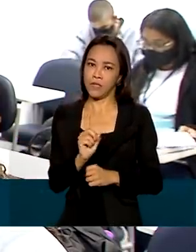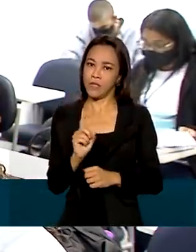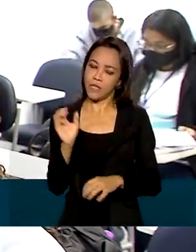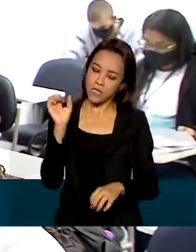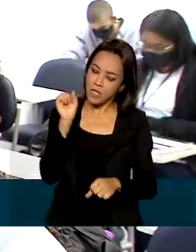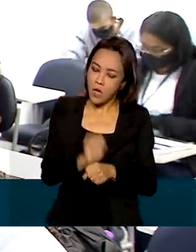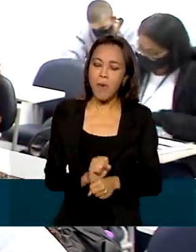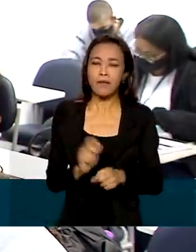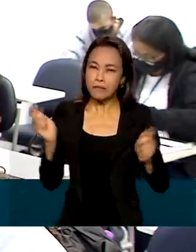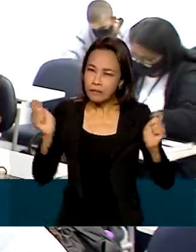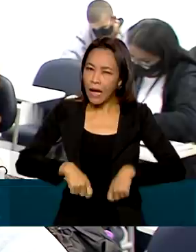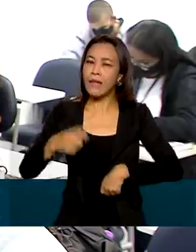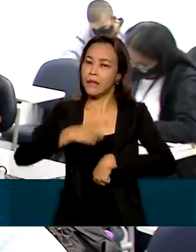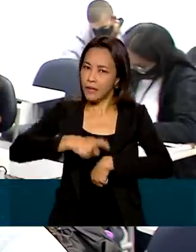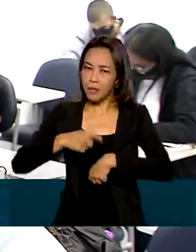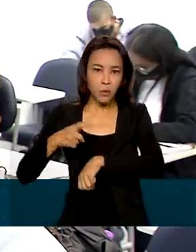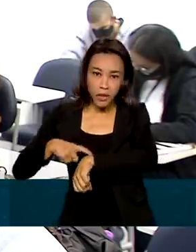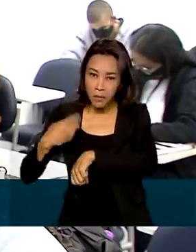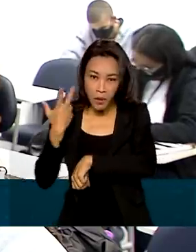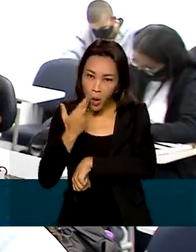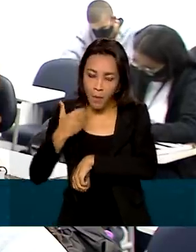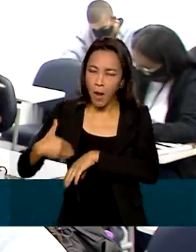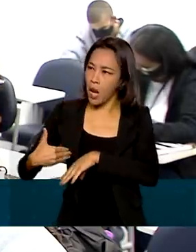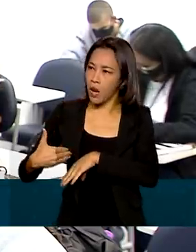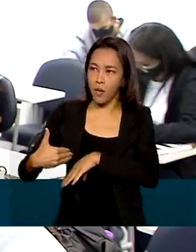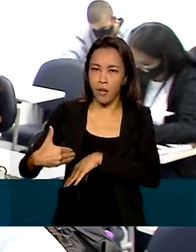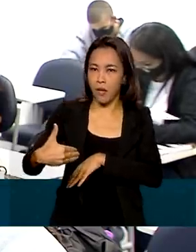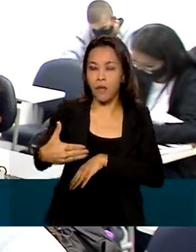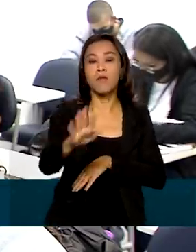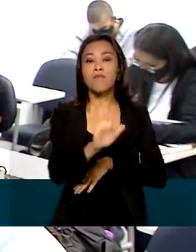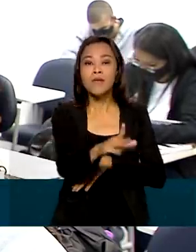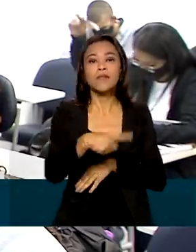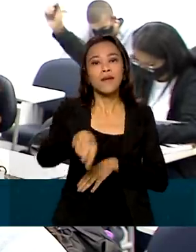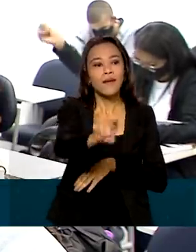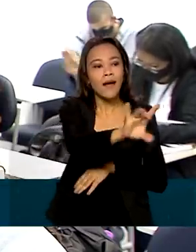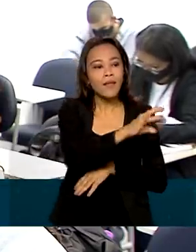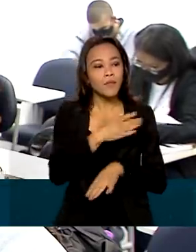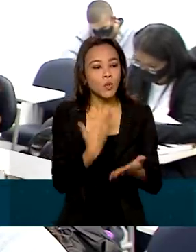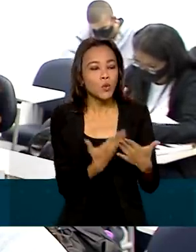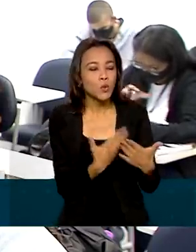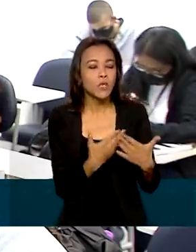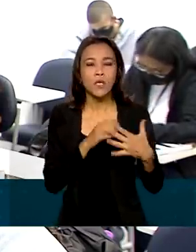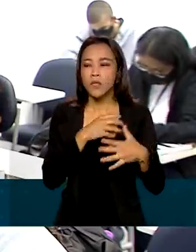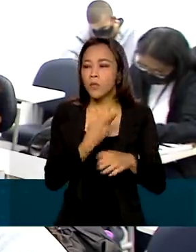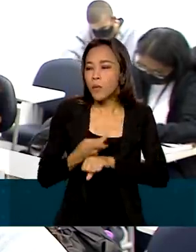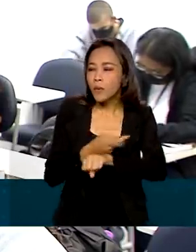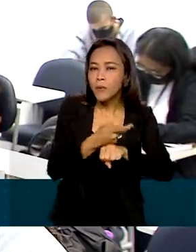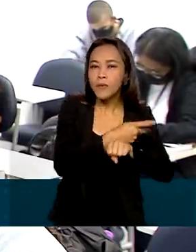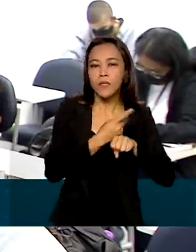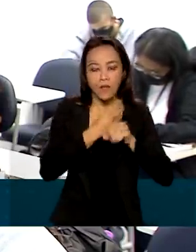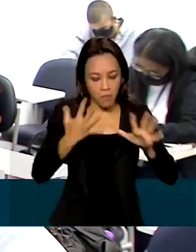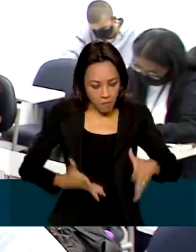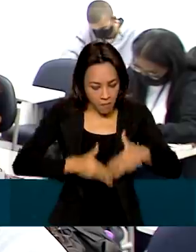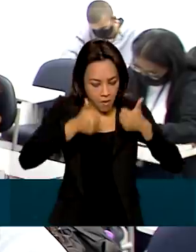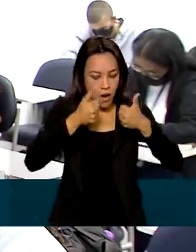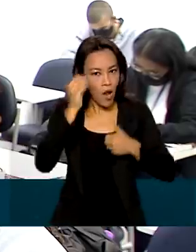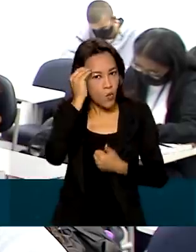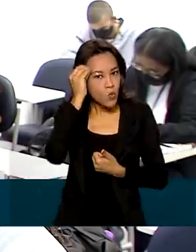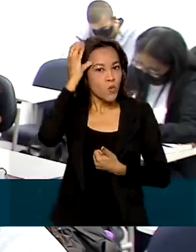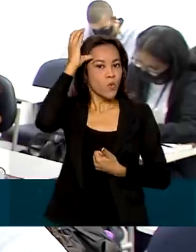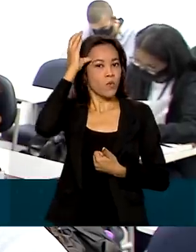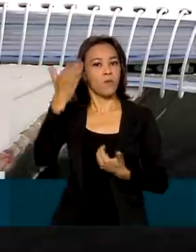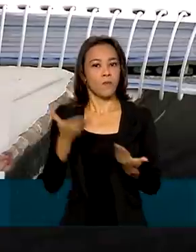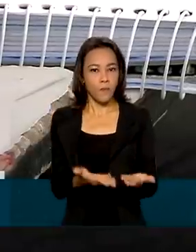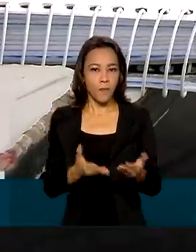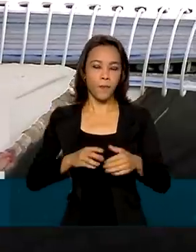sempre é tempo. O tempo vai passar de qualquer jeito, então é melhor que passe com cada um se qualificando, buscando aperfeiçoar seus conhecimentos da melhor